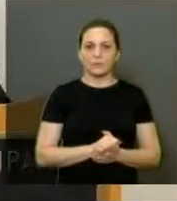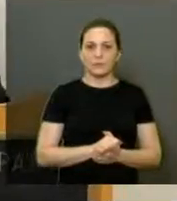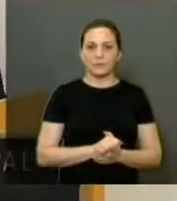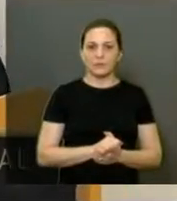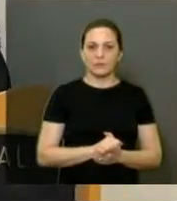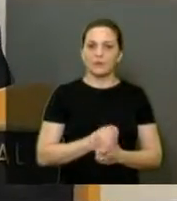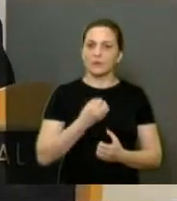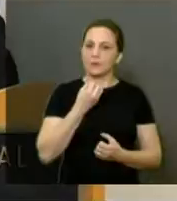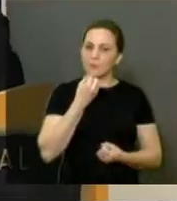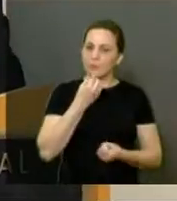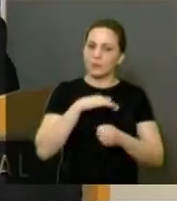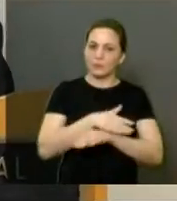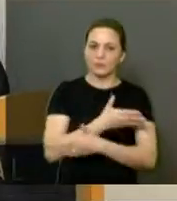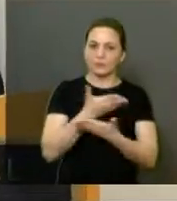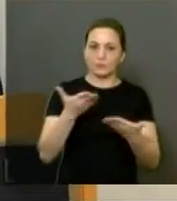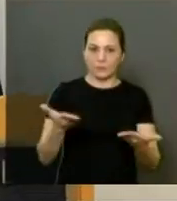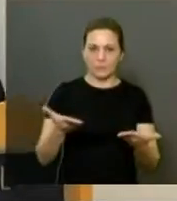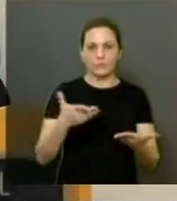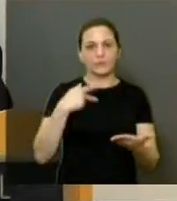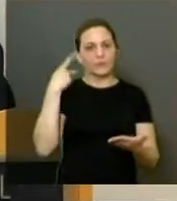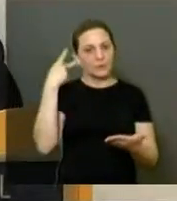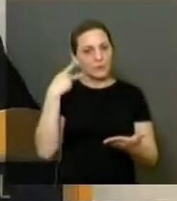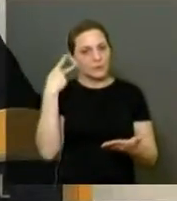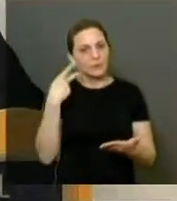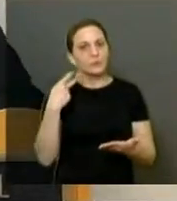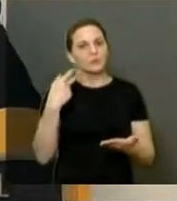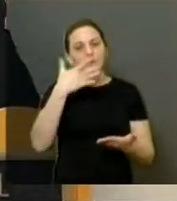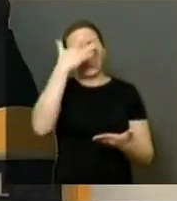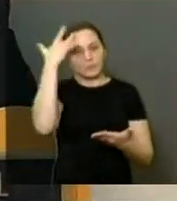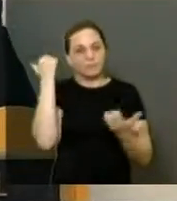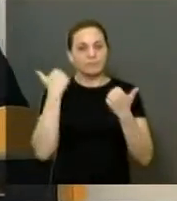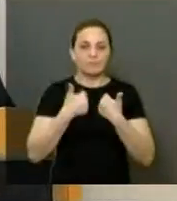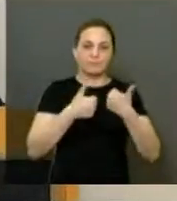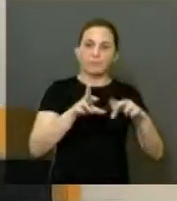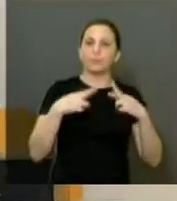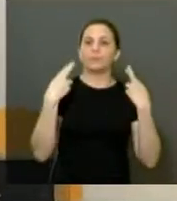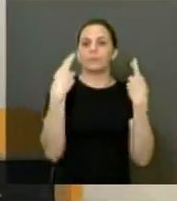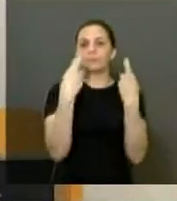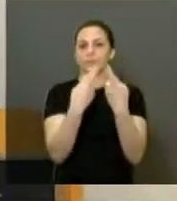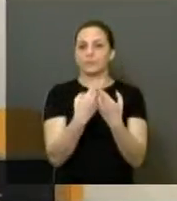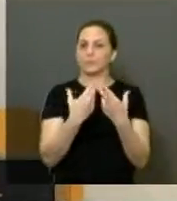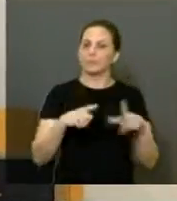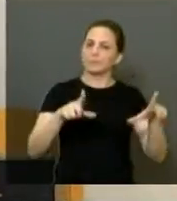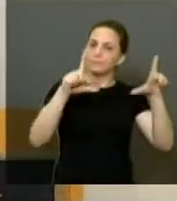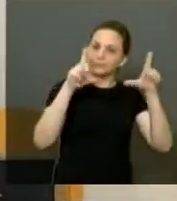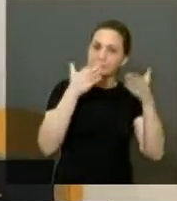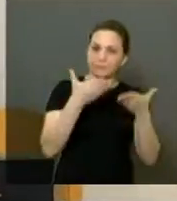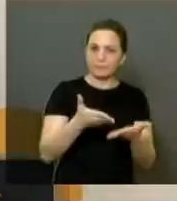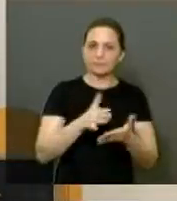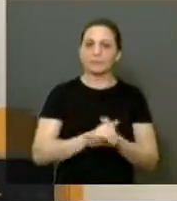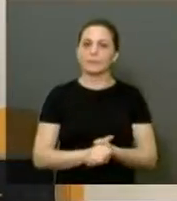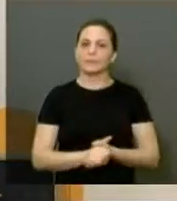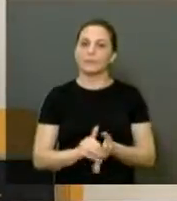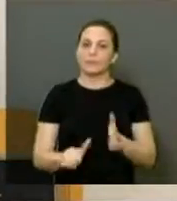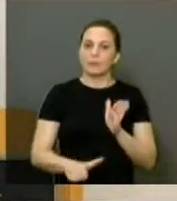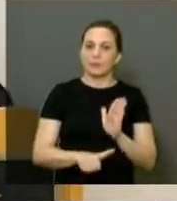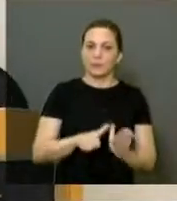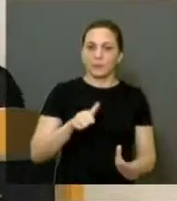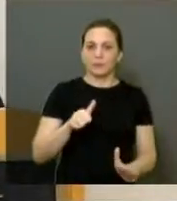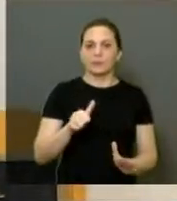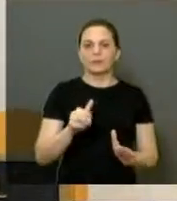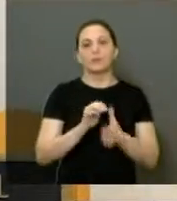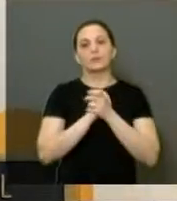Boa noite a todos aqui presentes, aos vereadores, a todos que nos ouvem em casa, nos assistem. Quero primeiro fazer uma